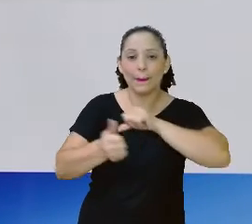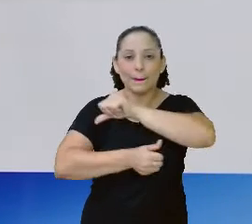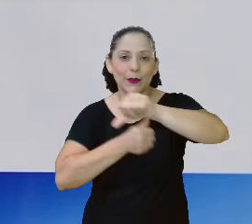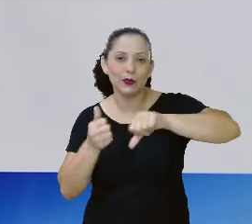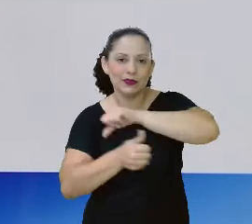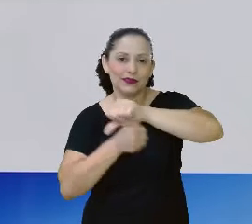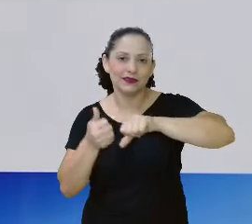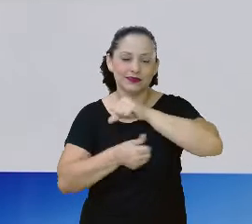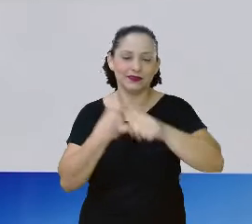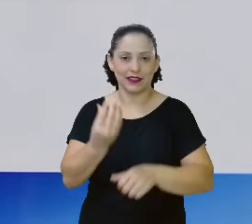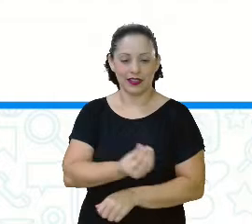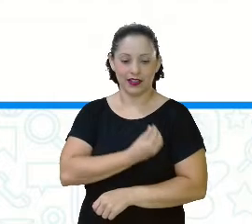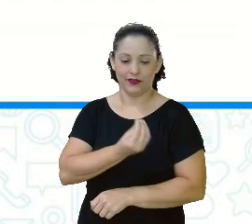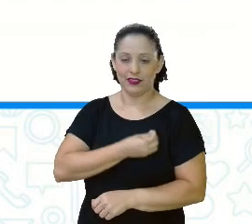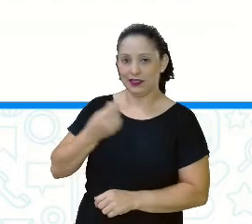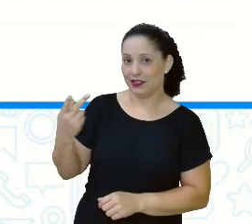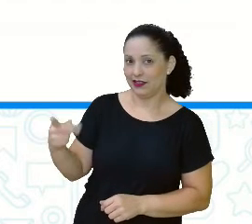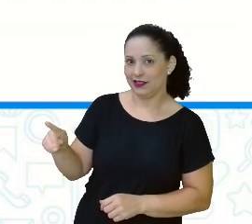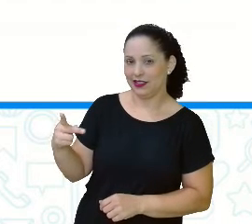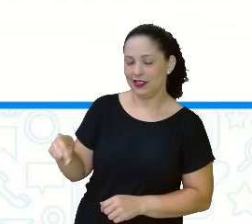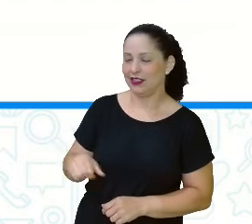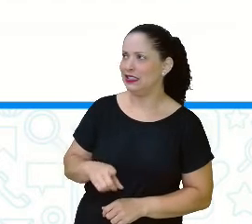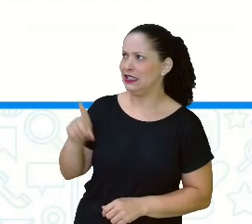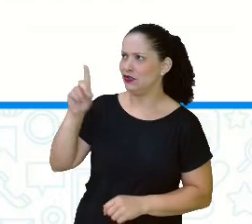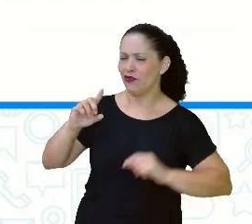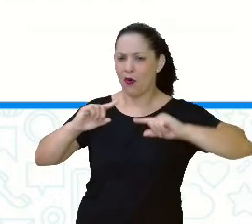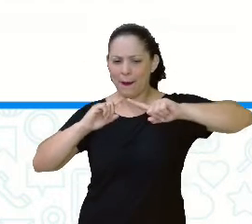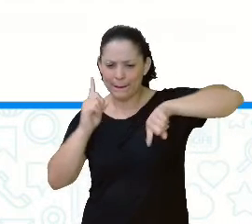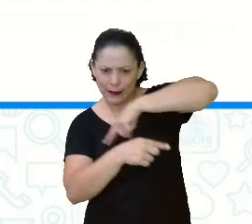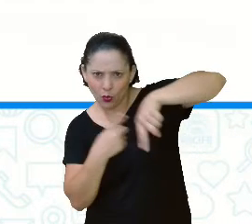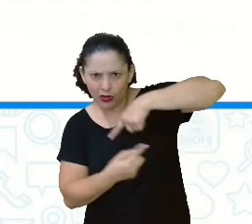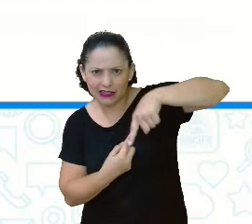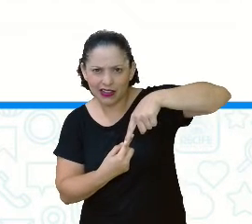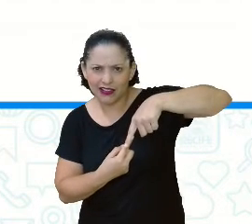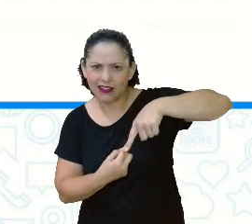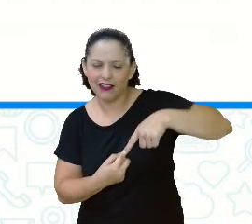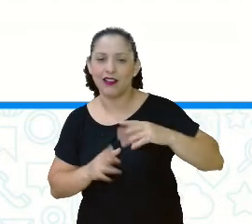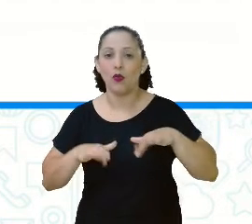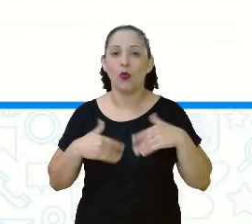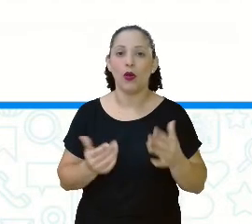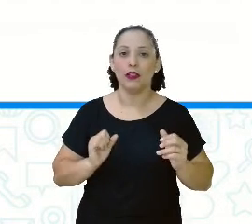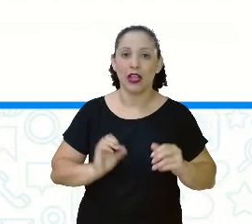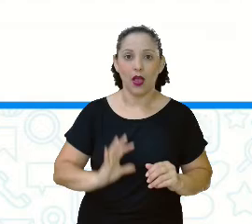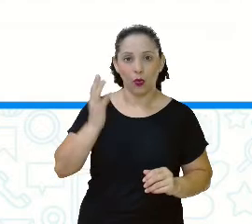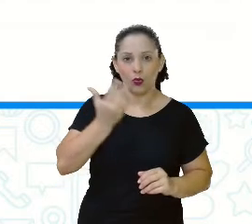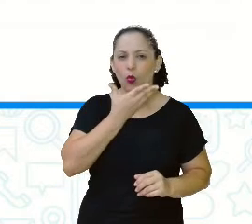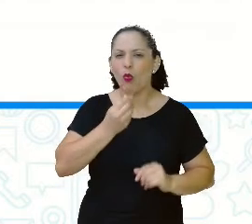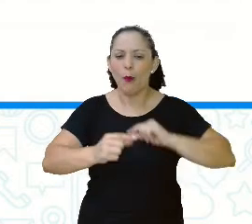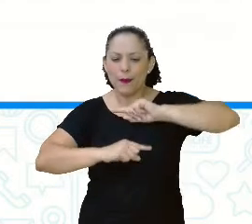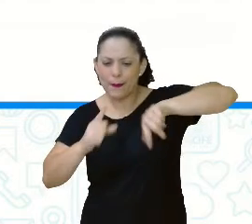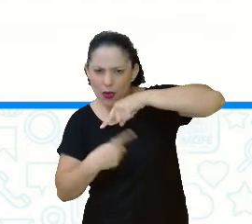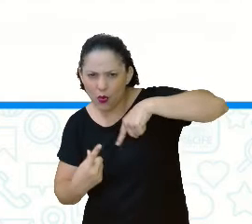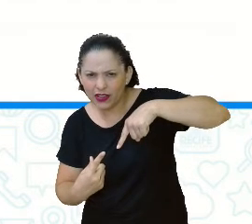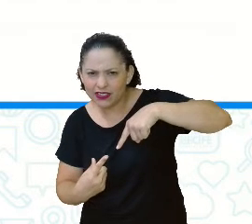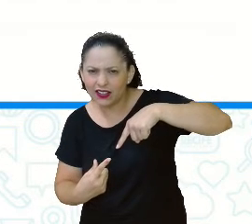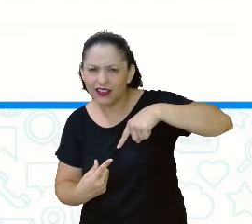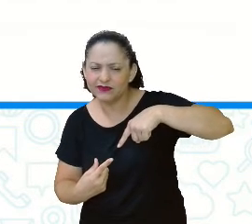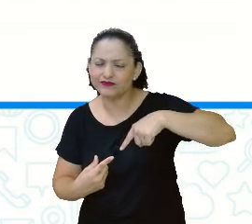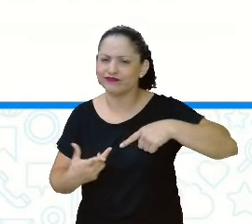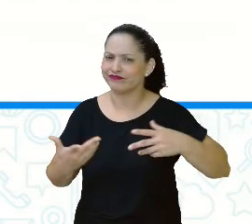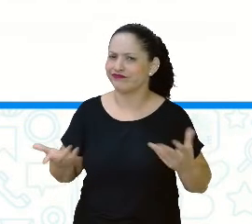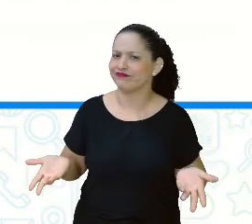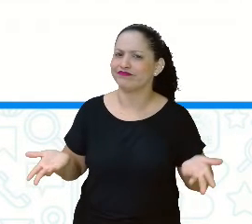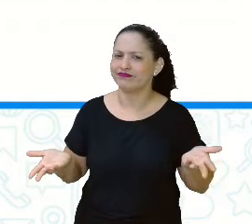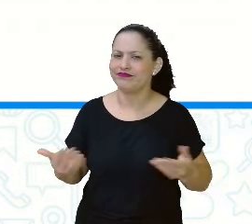Será que essa reviravolta foi uma pirueta? Será que quando aconteceu isso, quando ele foi dando piruetas, é isso que está falando